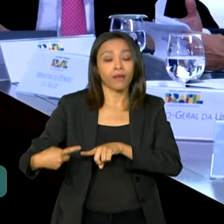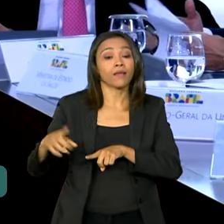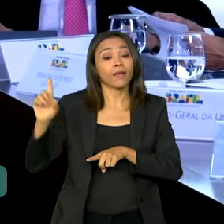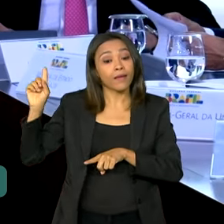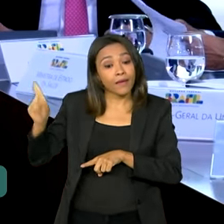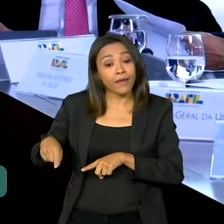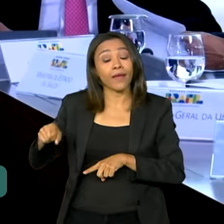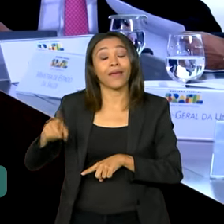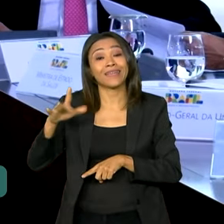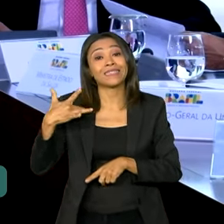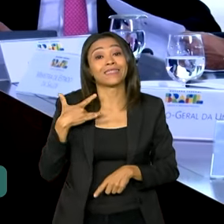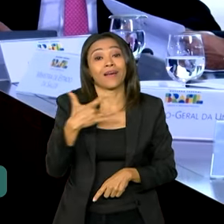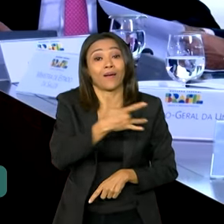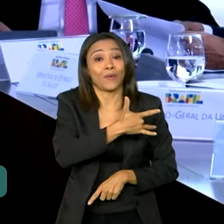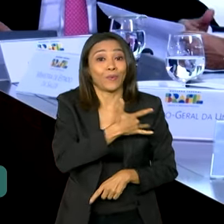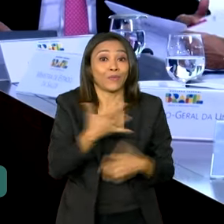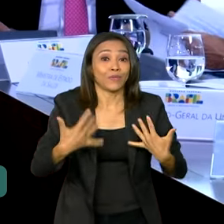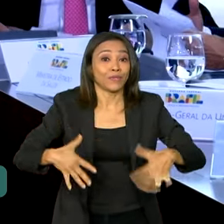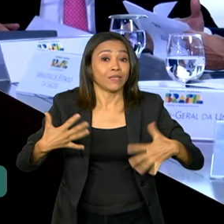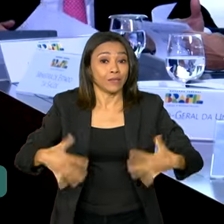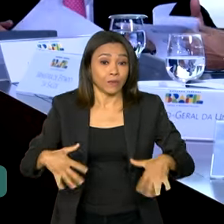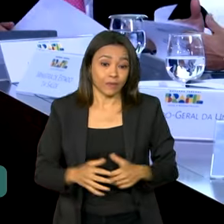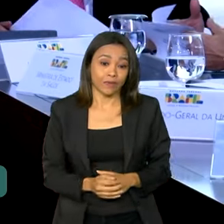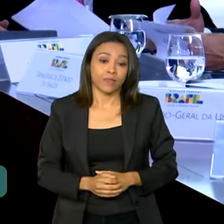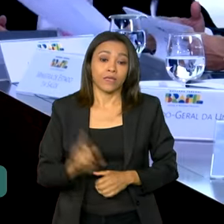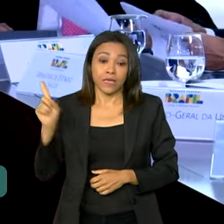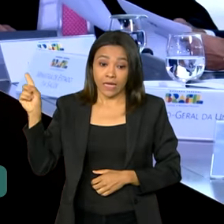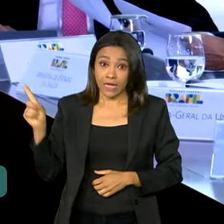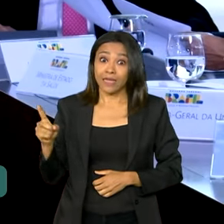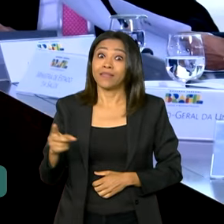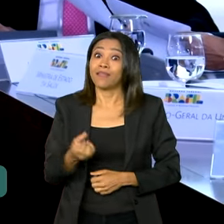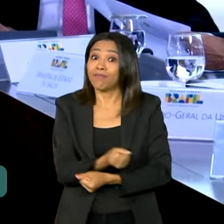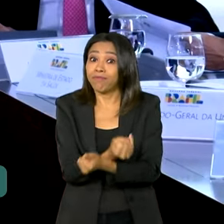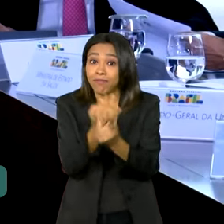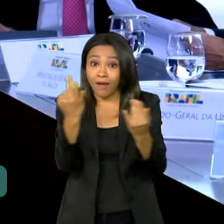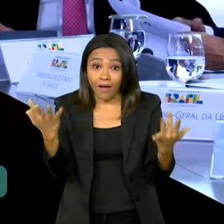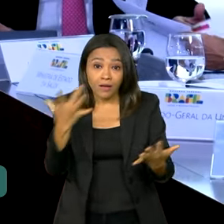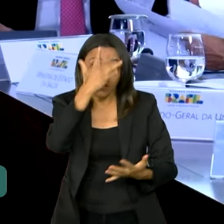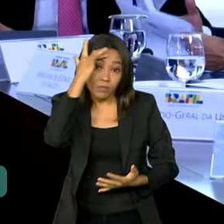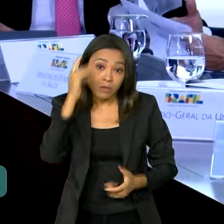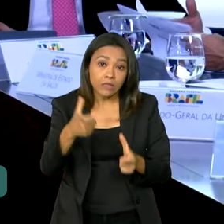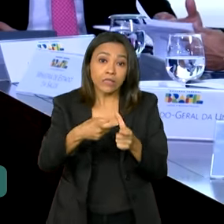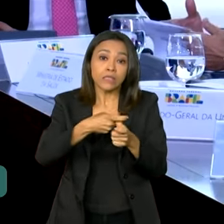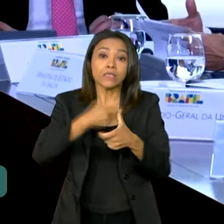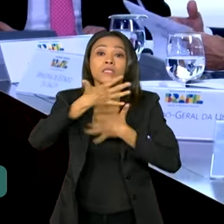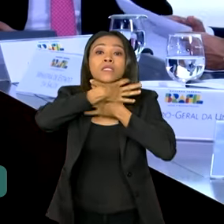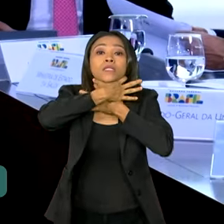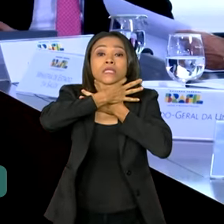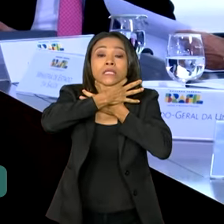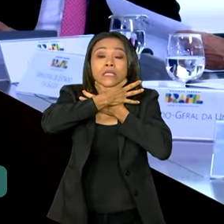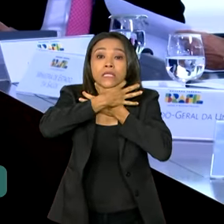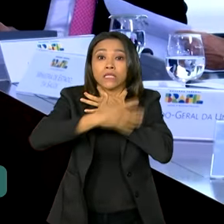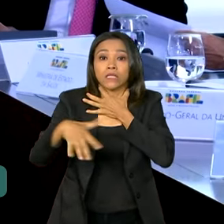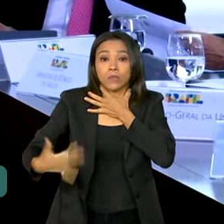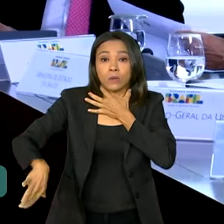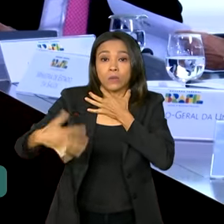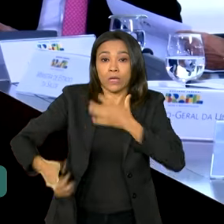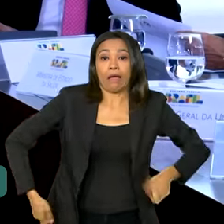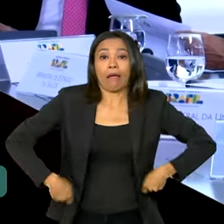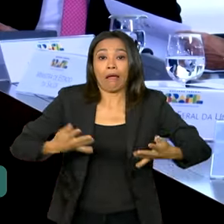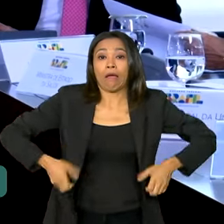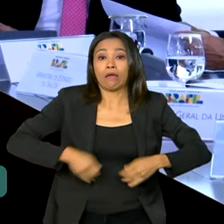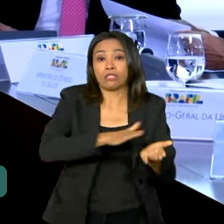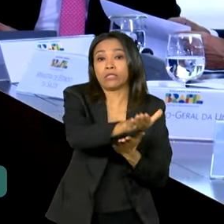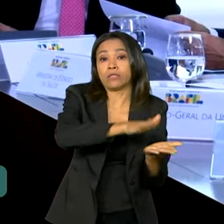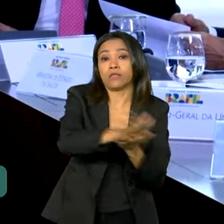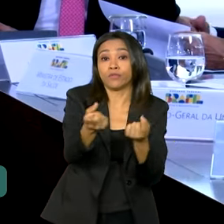de saúde pública. Tem muita gente se endividando, tem muita gente gastando o que não tem, e